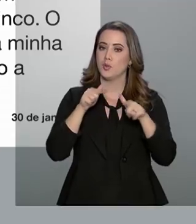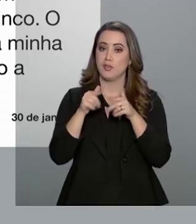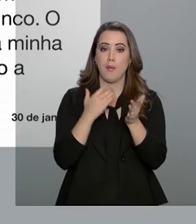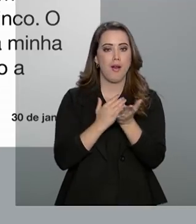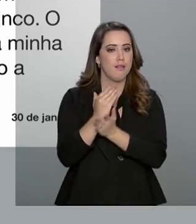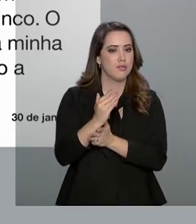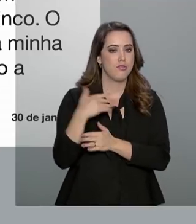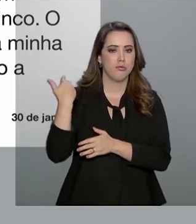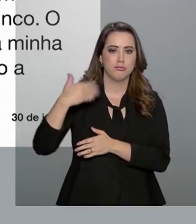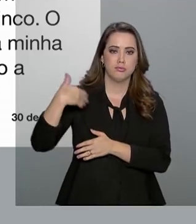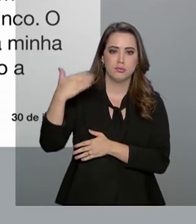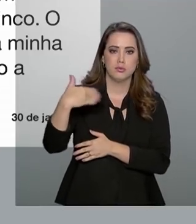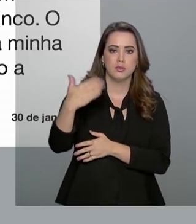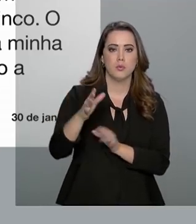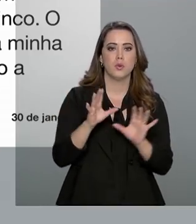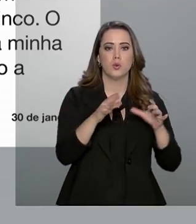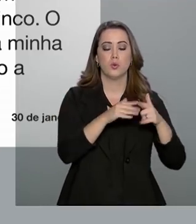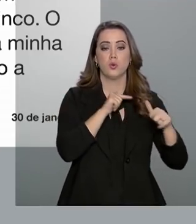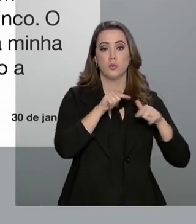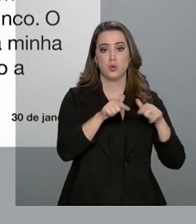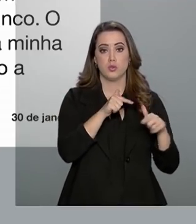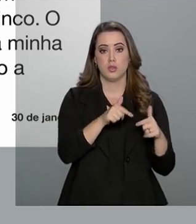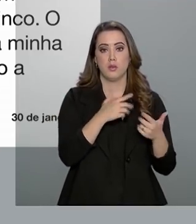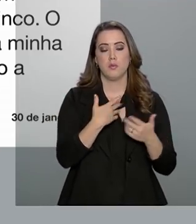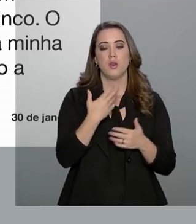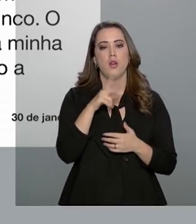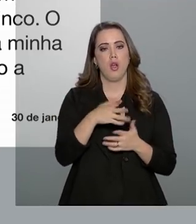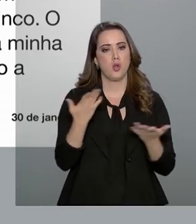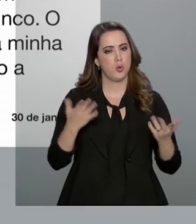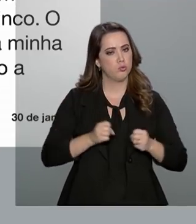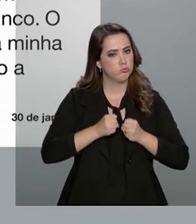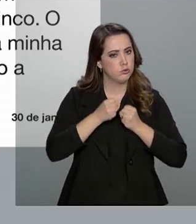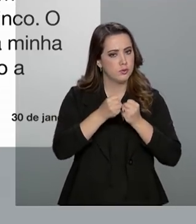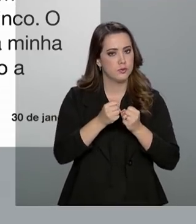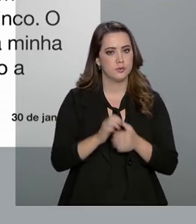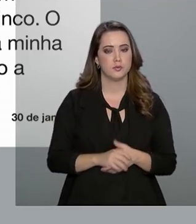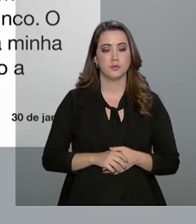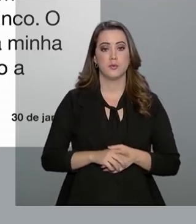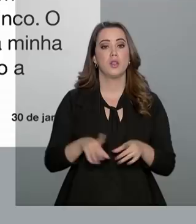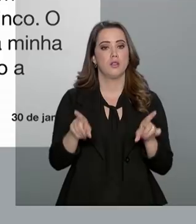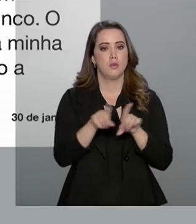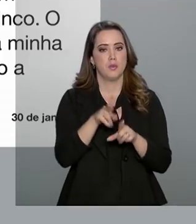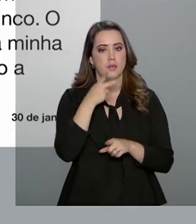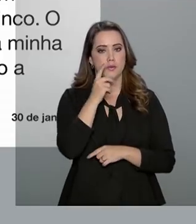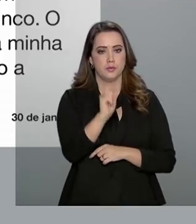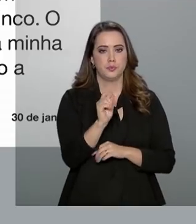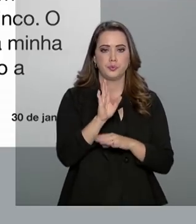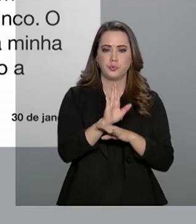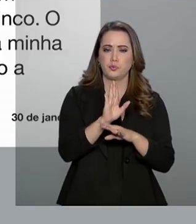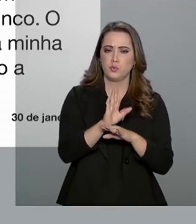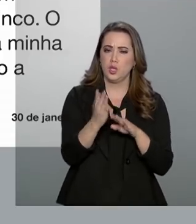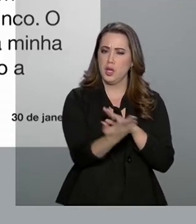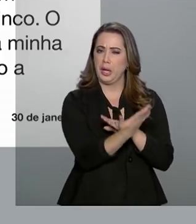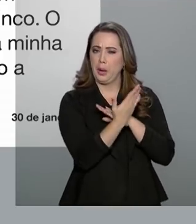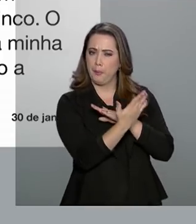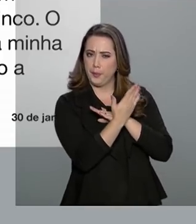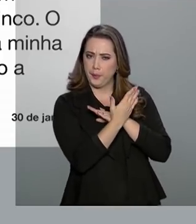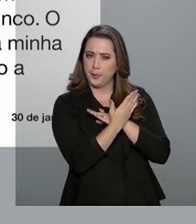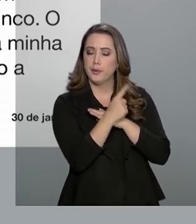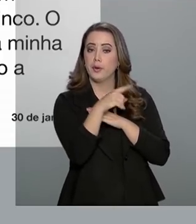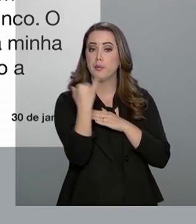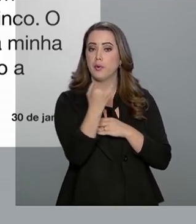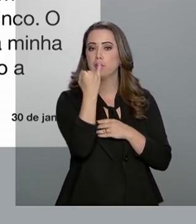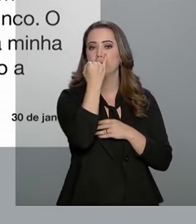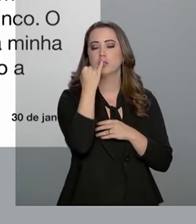que já vinham sendo tocados pela equipe de governo seguem com afinco. Bolsonaro diz também que o apoio que vem recebendo